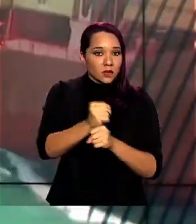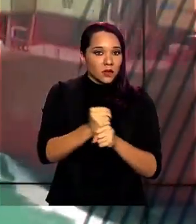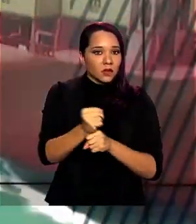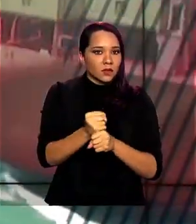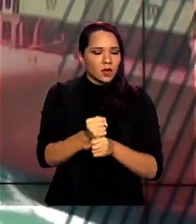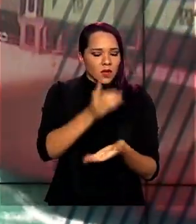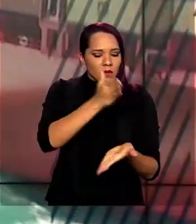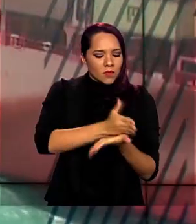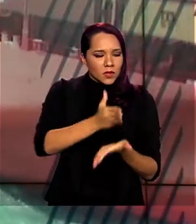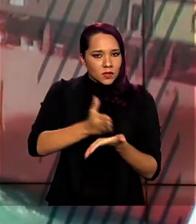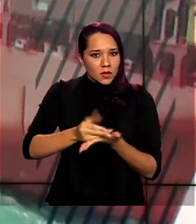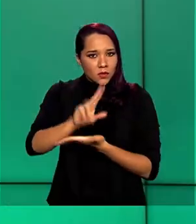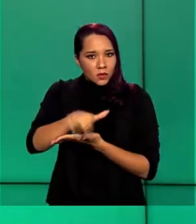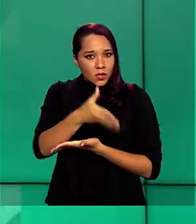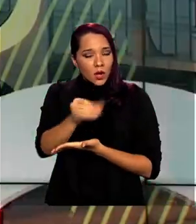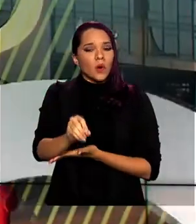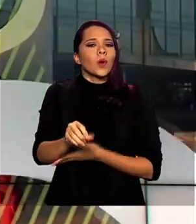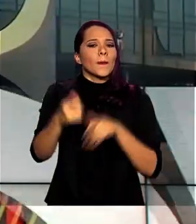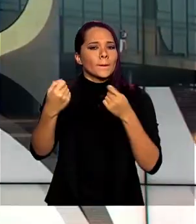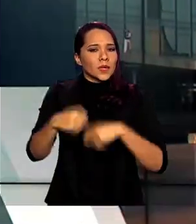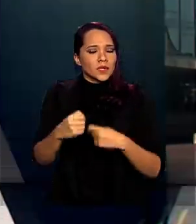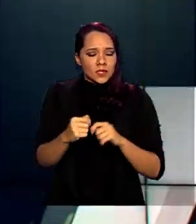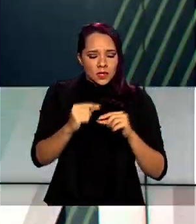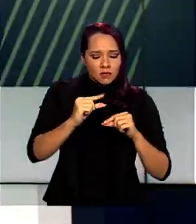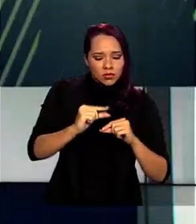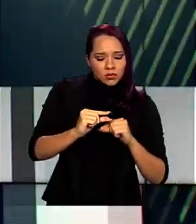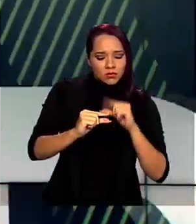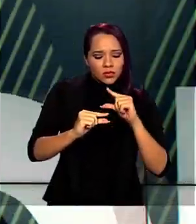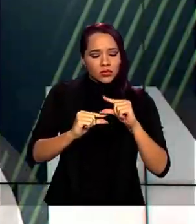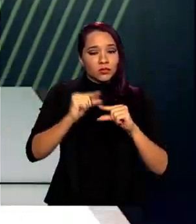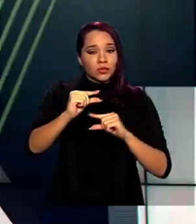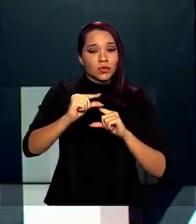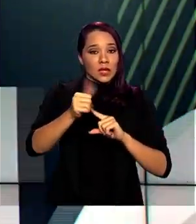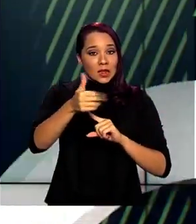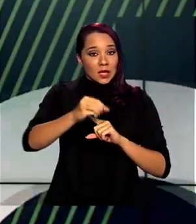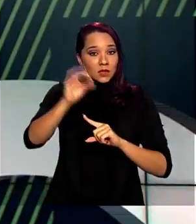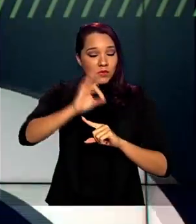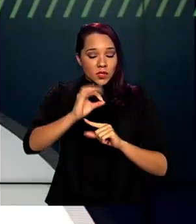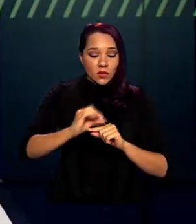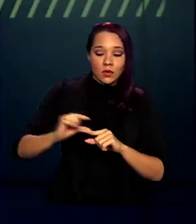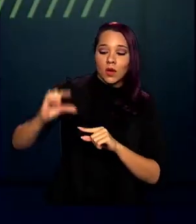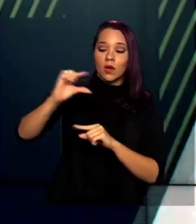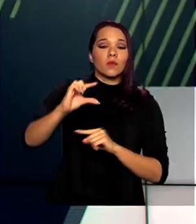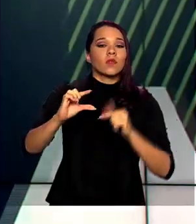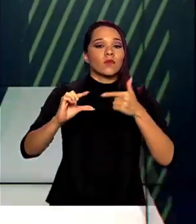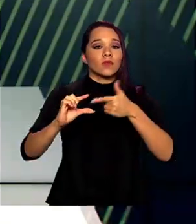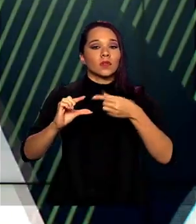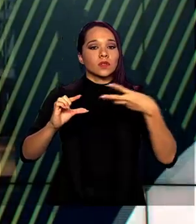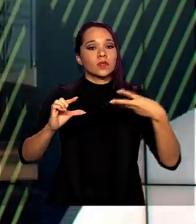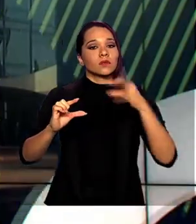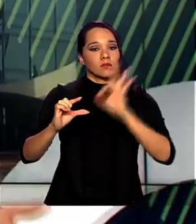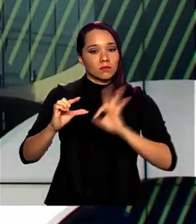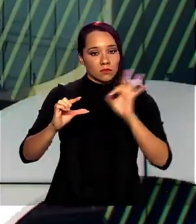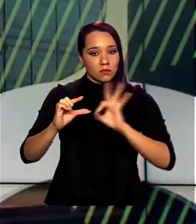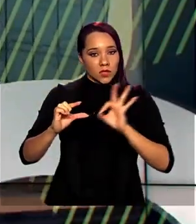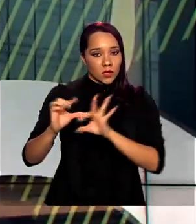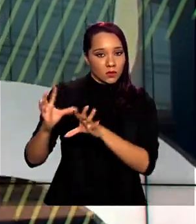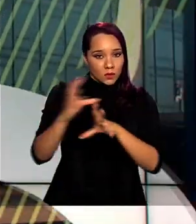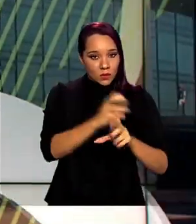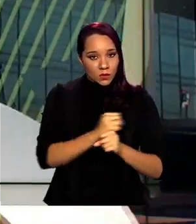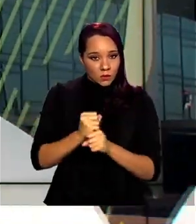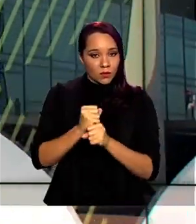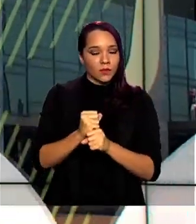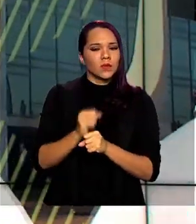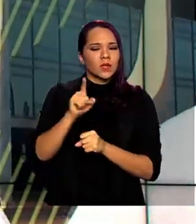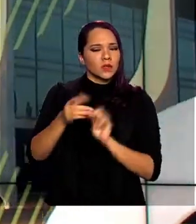parcela da União deverá passar gradativamente dos atuais 10% para 23% do total do fundo.